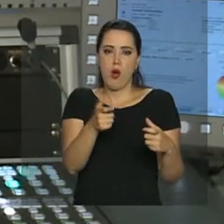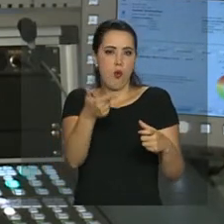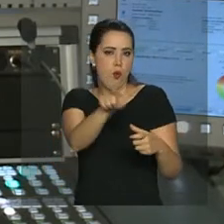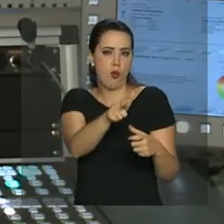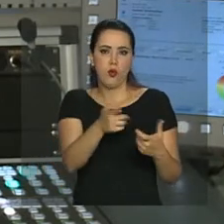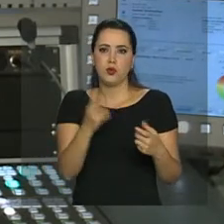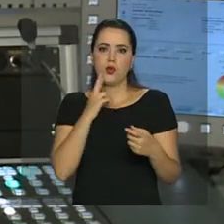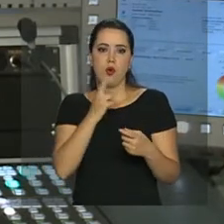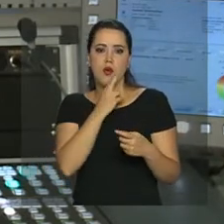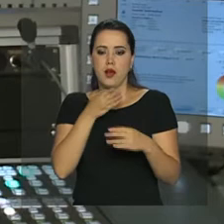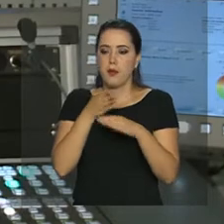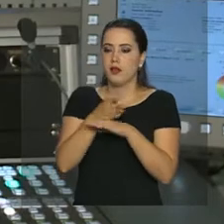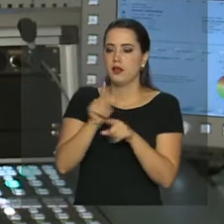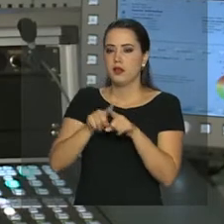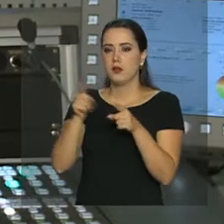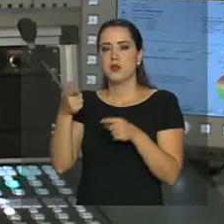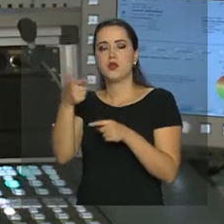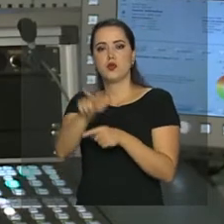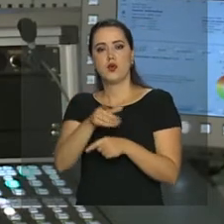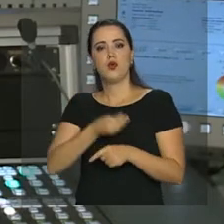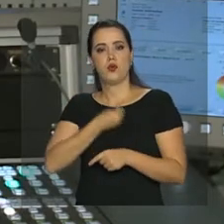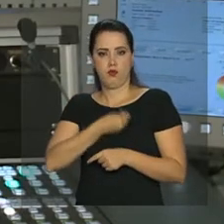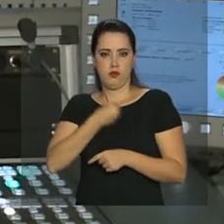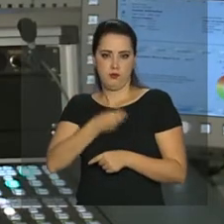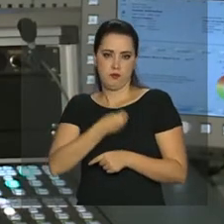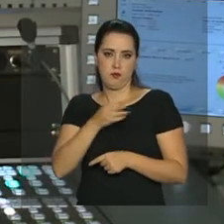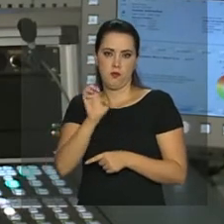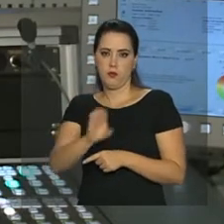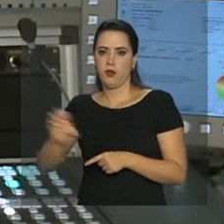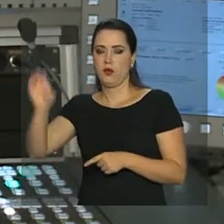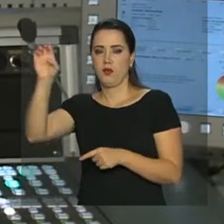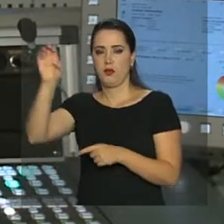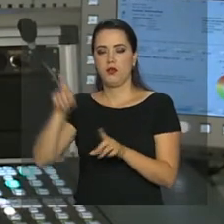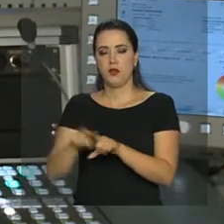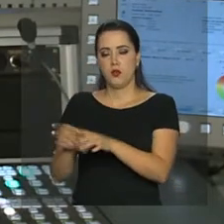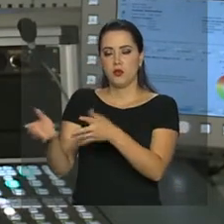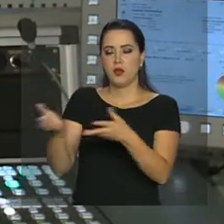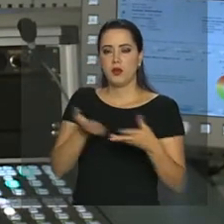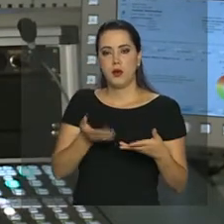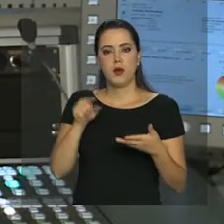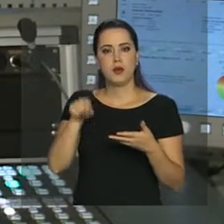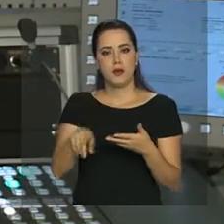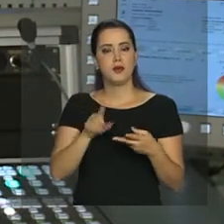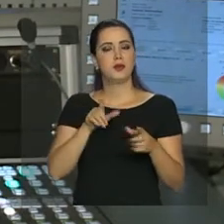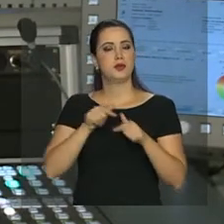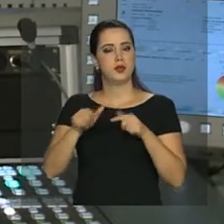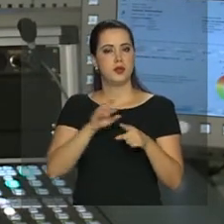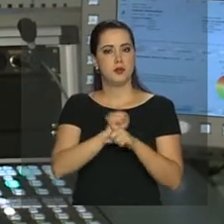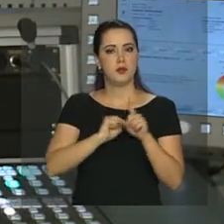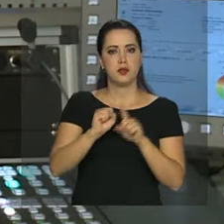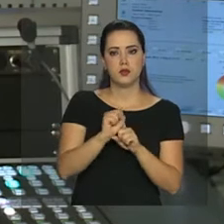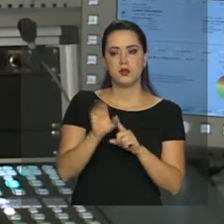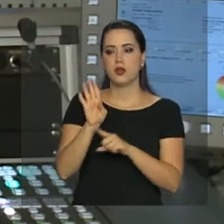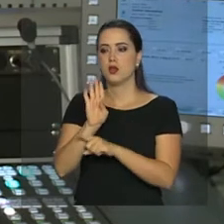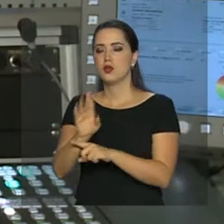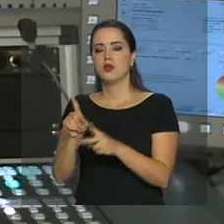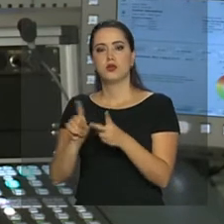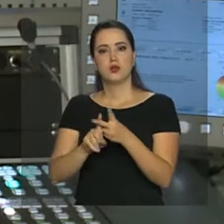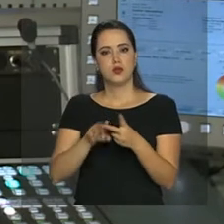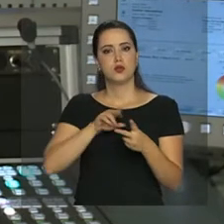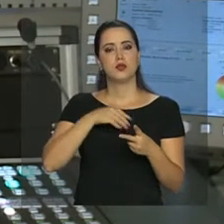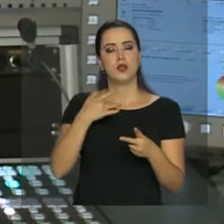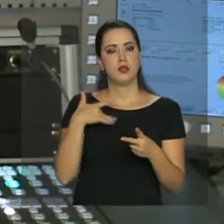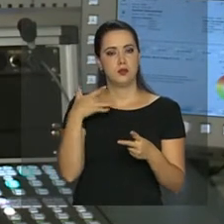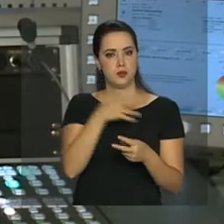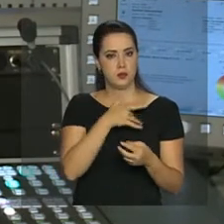brasileiros e colocar em prática a Operação Acolhida, que reúne ações sociais, assistenciais e